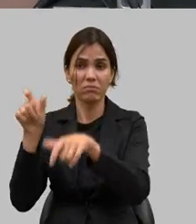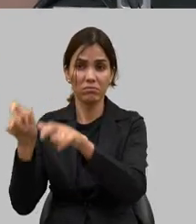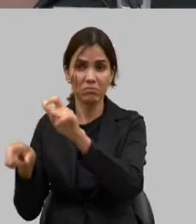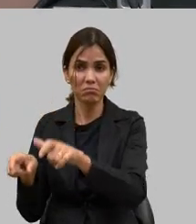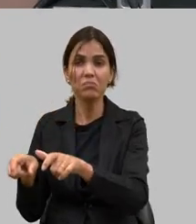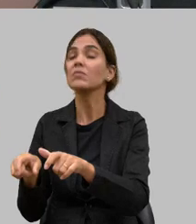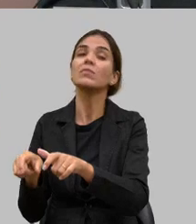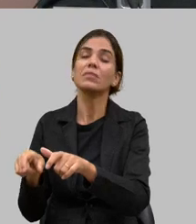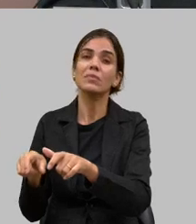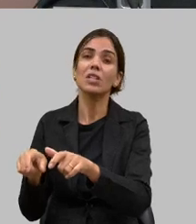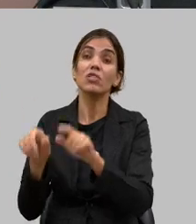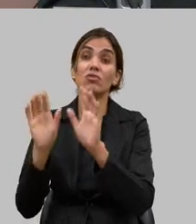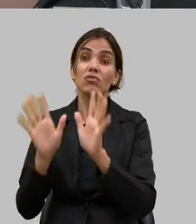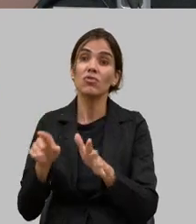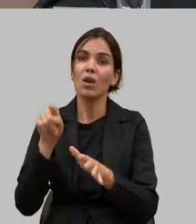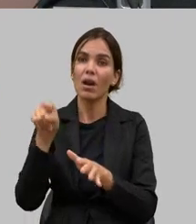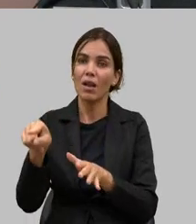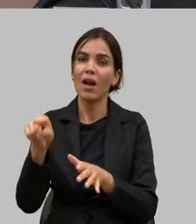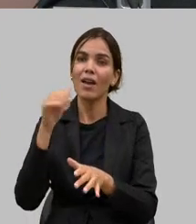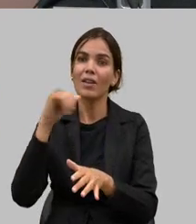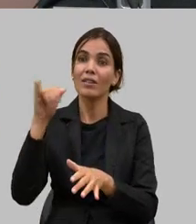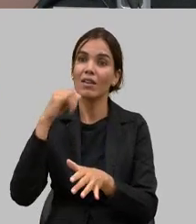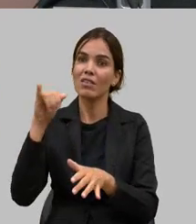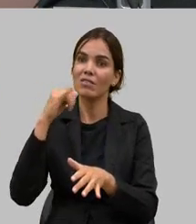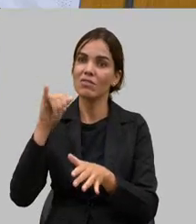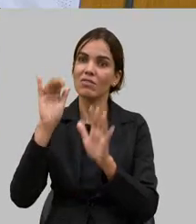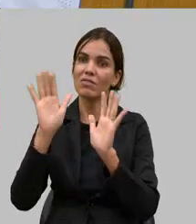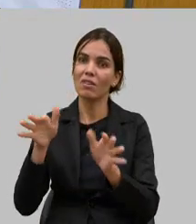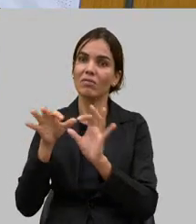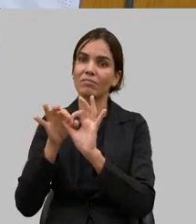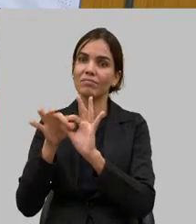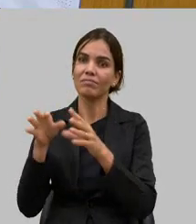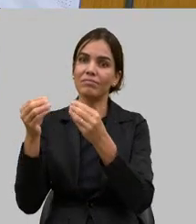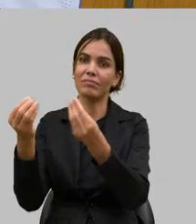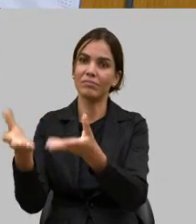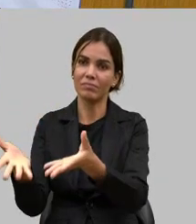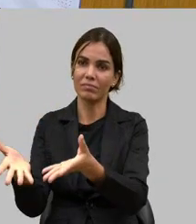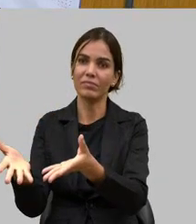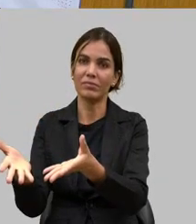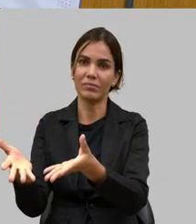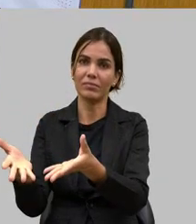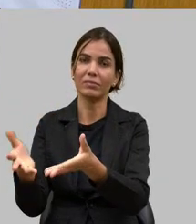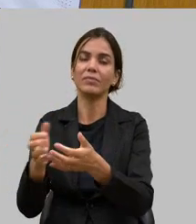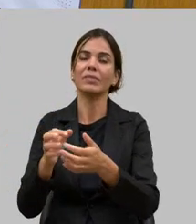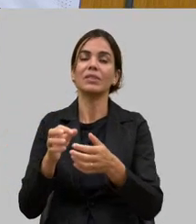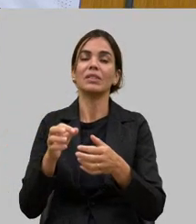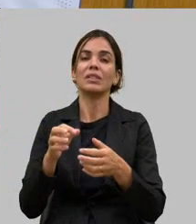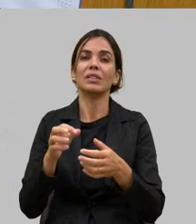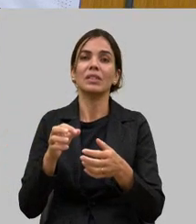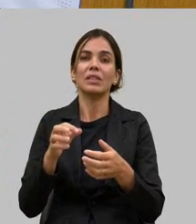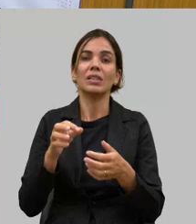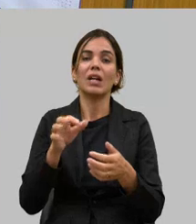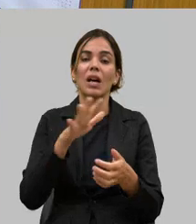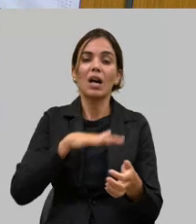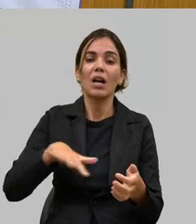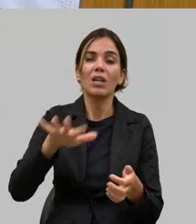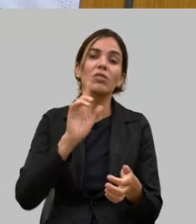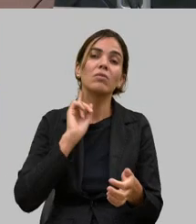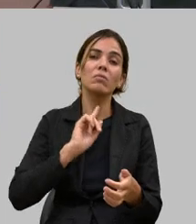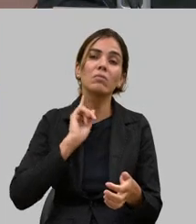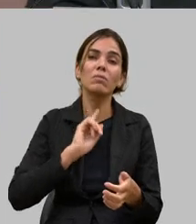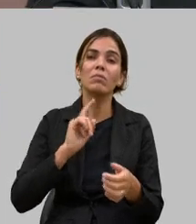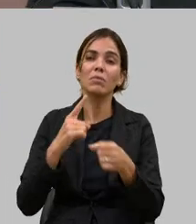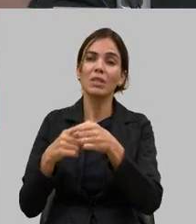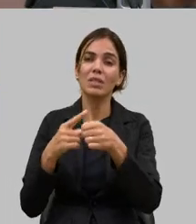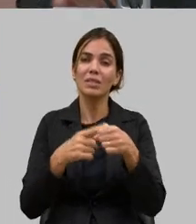viabilizado energia suficiente para dar sustentação para isso o centro de Minas Gerais região de Corinto onde nós